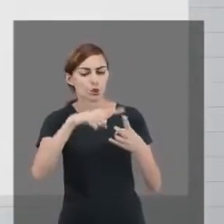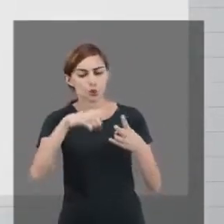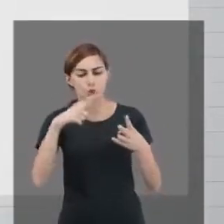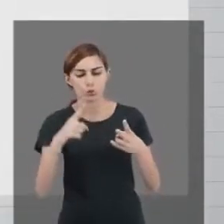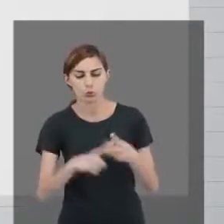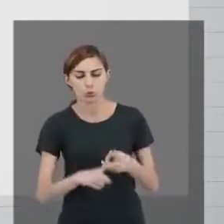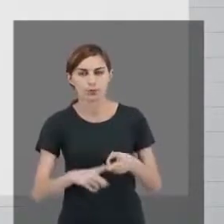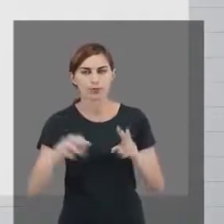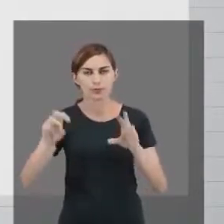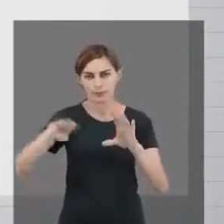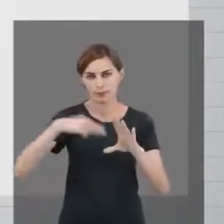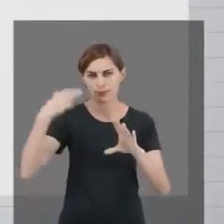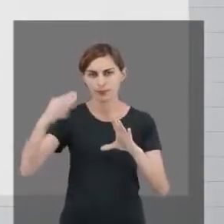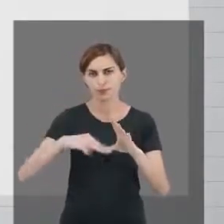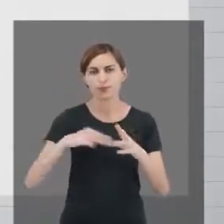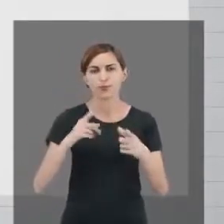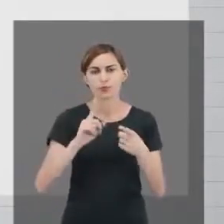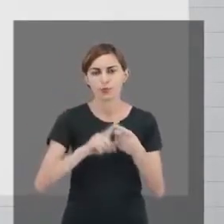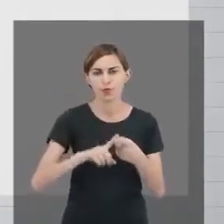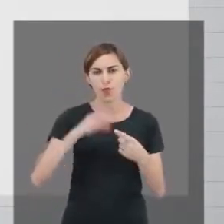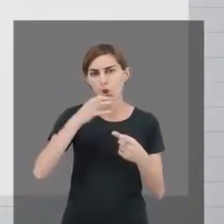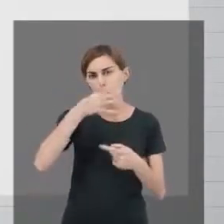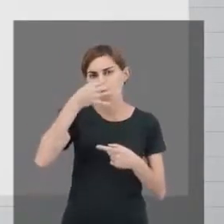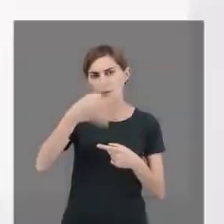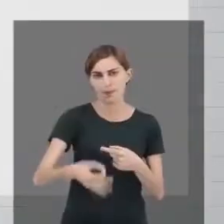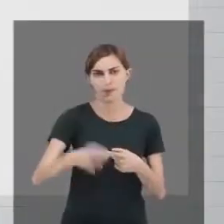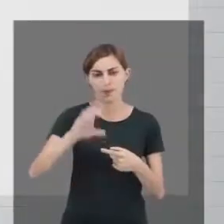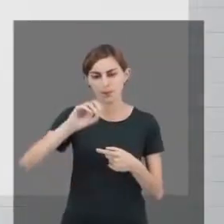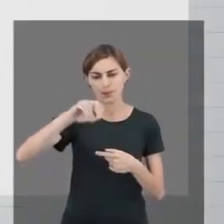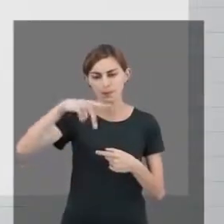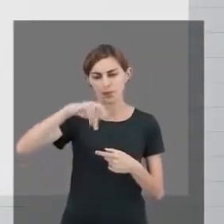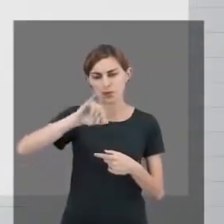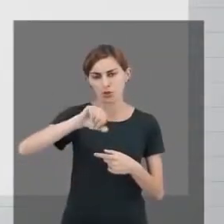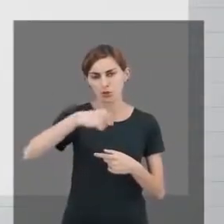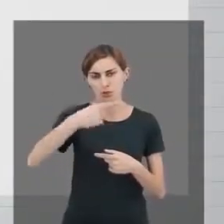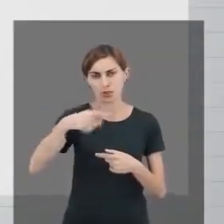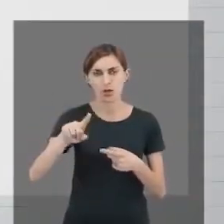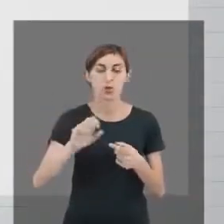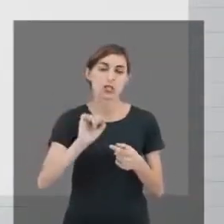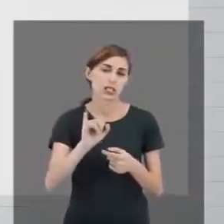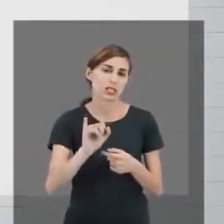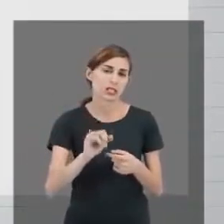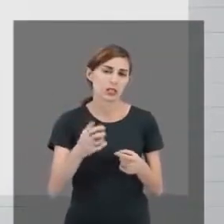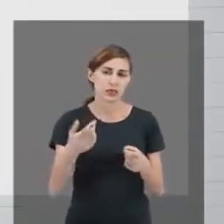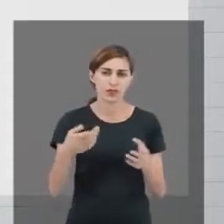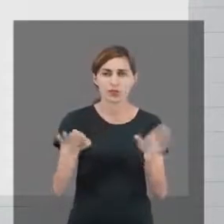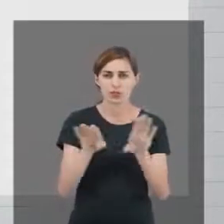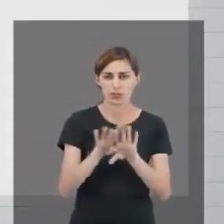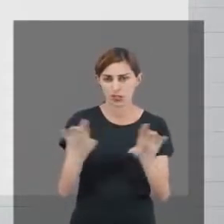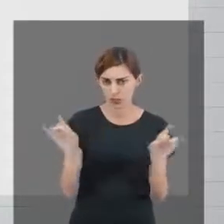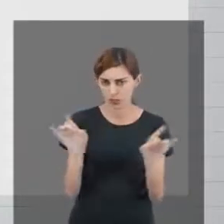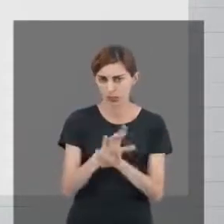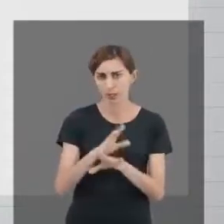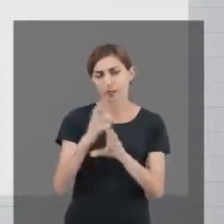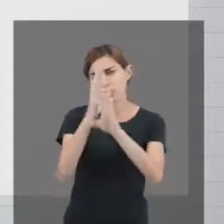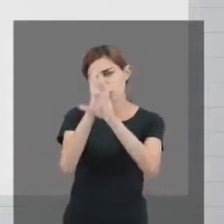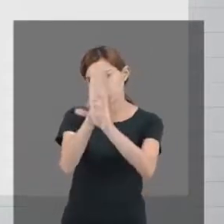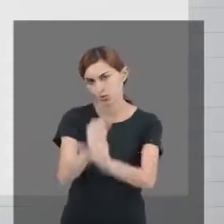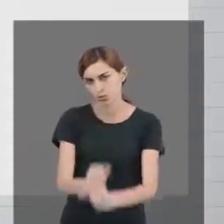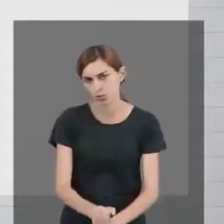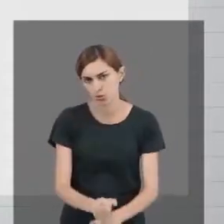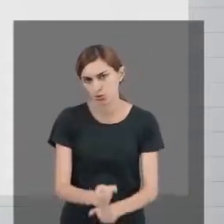situações. E ele é opcional. Se por um acaso, quando você fechar a nota